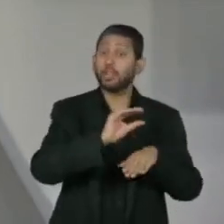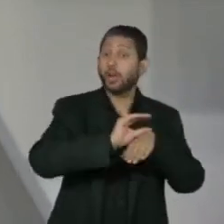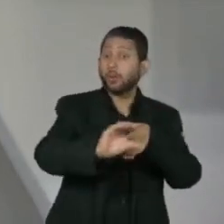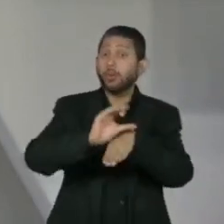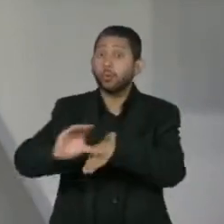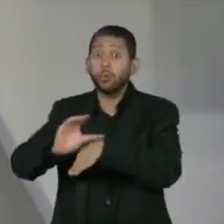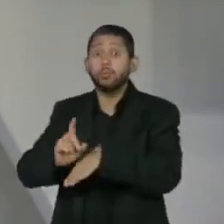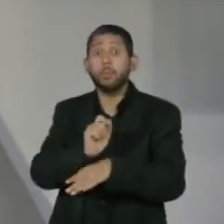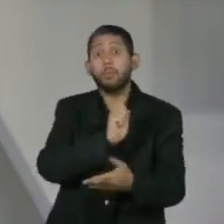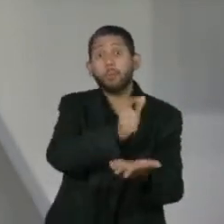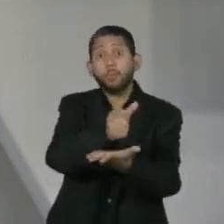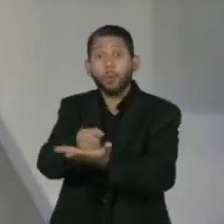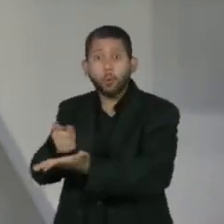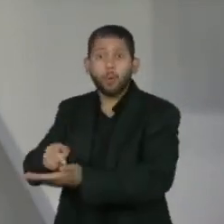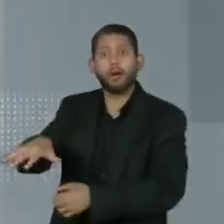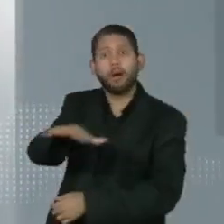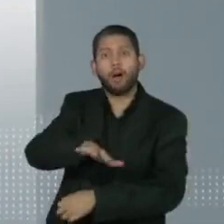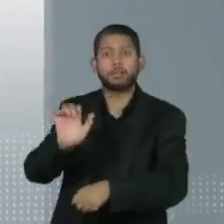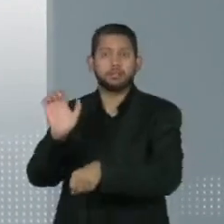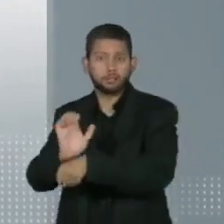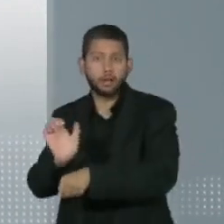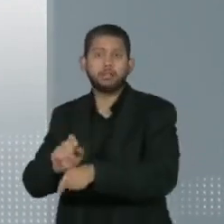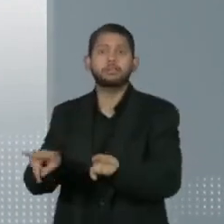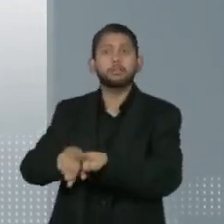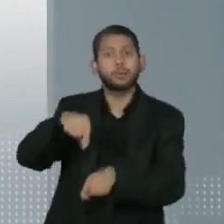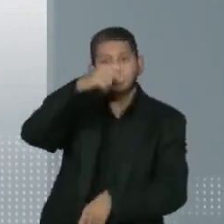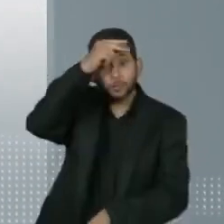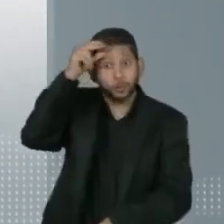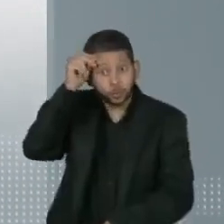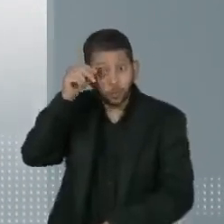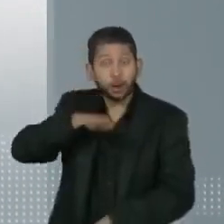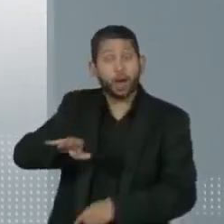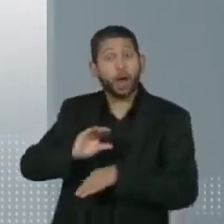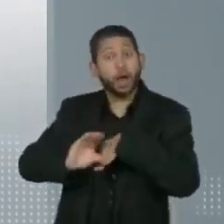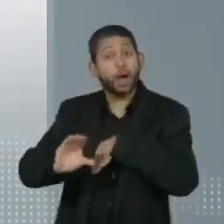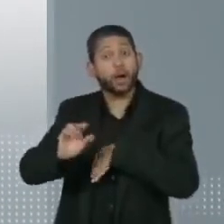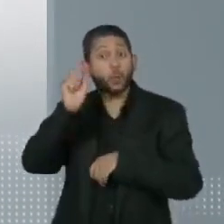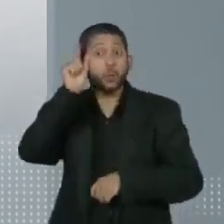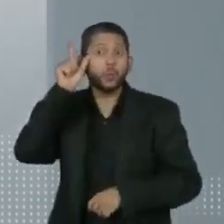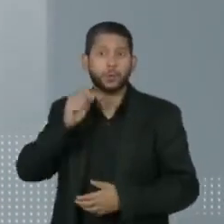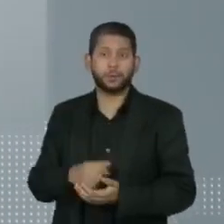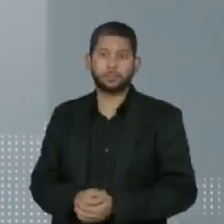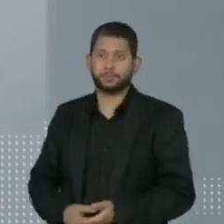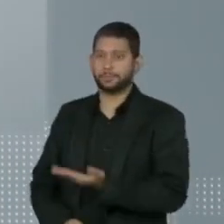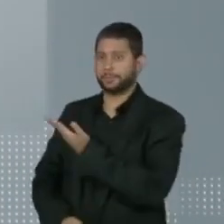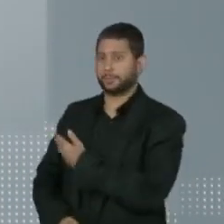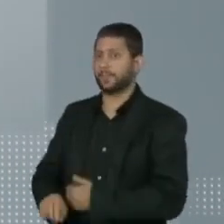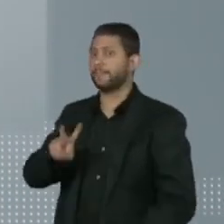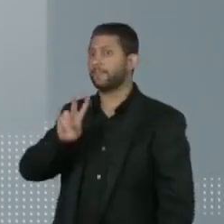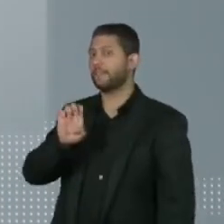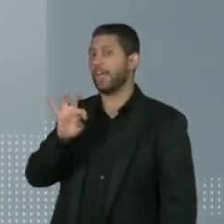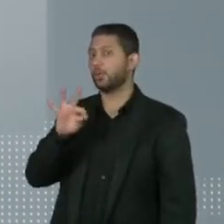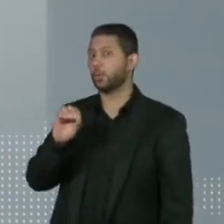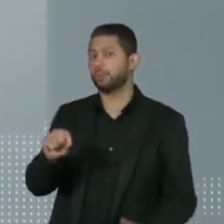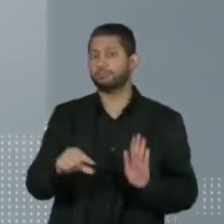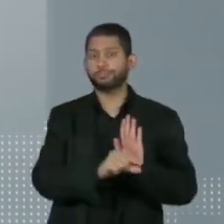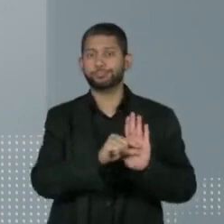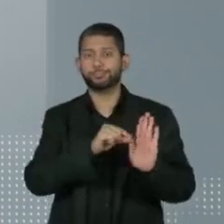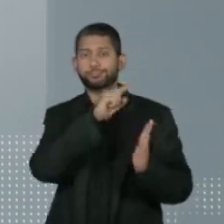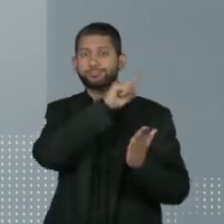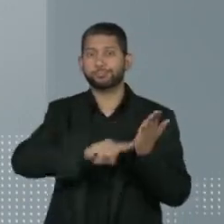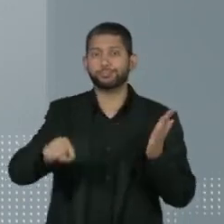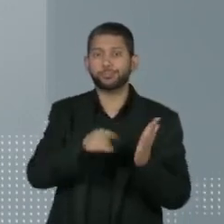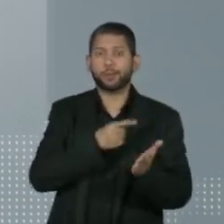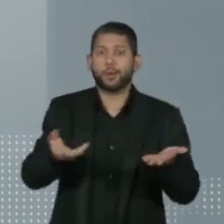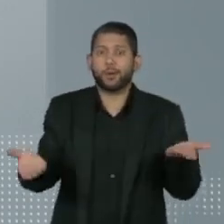investirem no setor cultural. O veto foi assinado nesta quarta-feira, 4 de maio, exatamente quando a morte